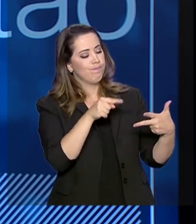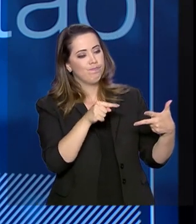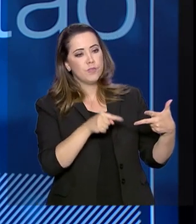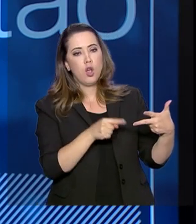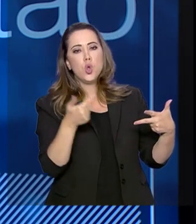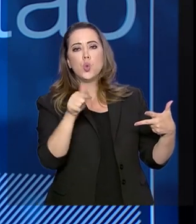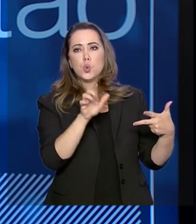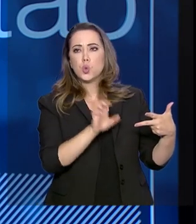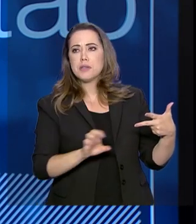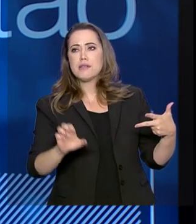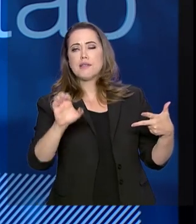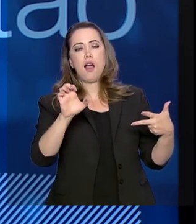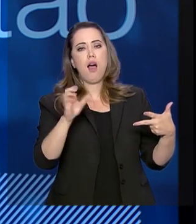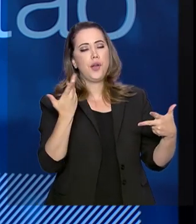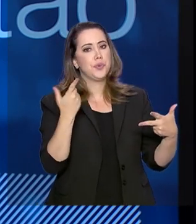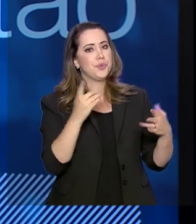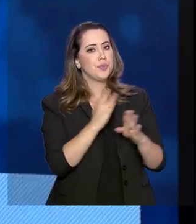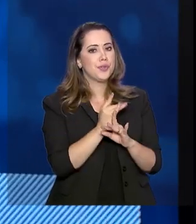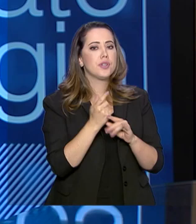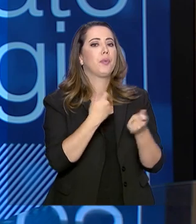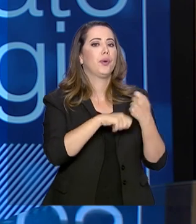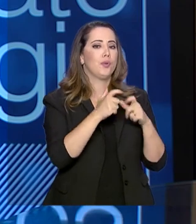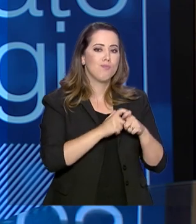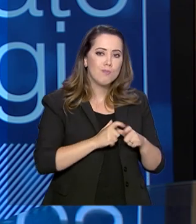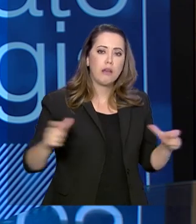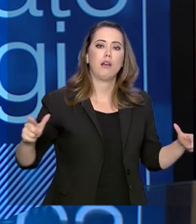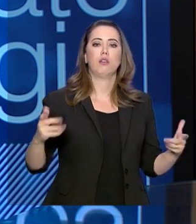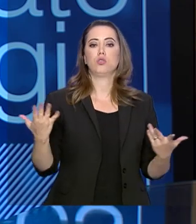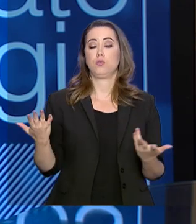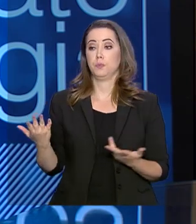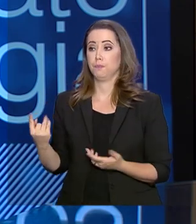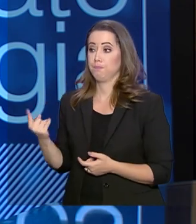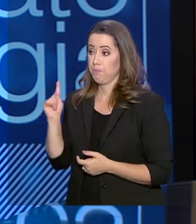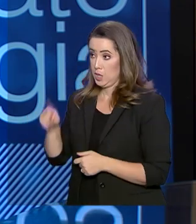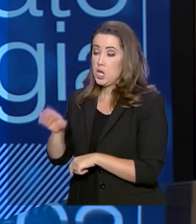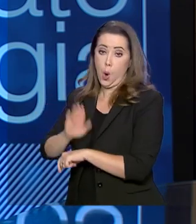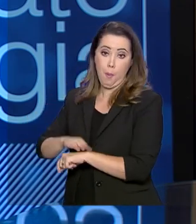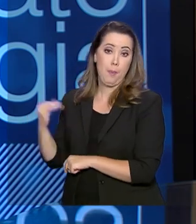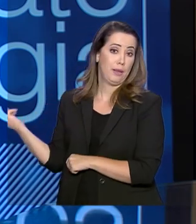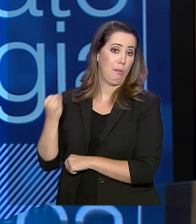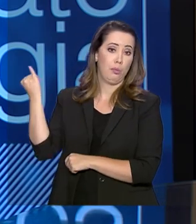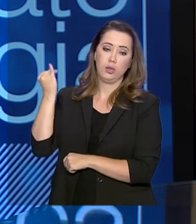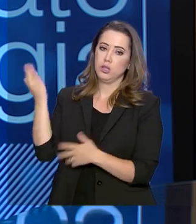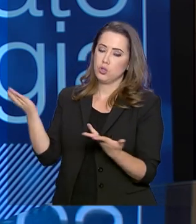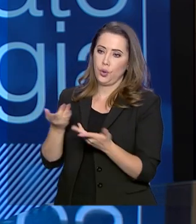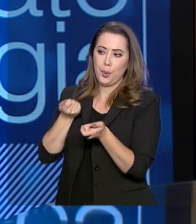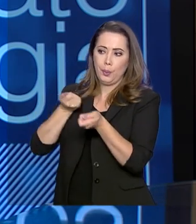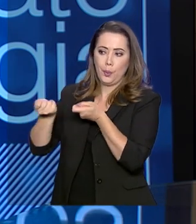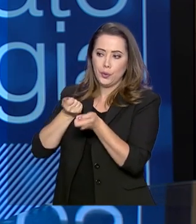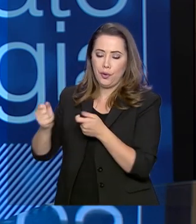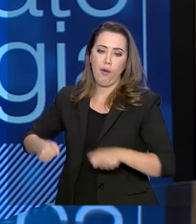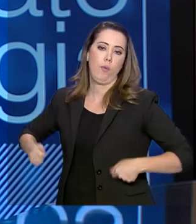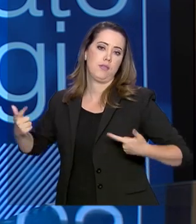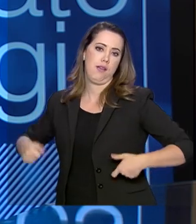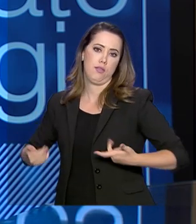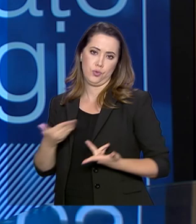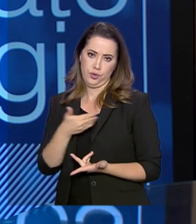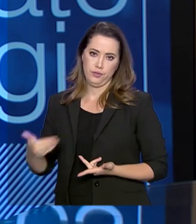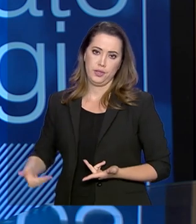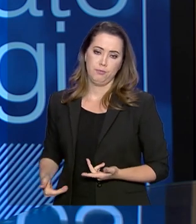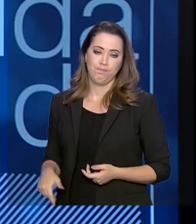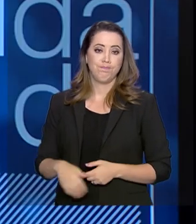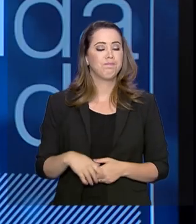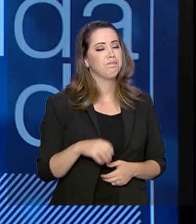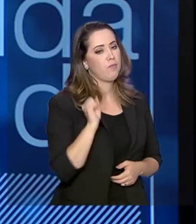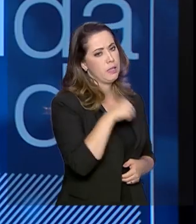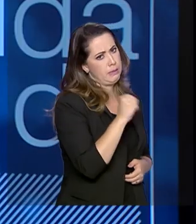outros poderes, essa economia é muito maior. E é um momento importante para fazer essa racionalização dos gastos públicos. Sim,